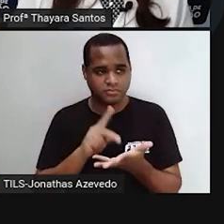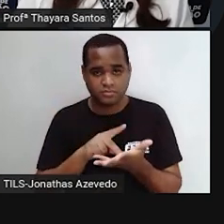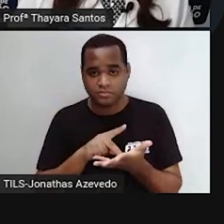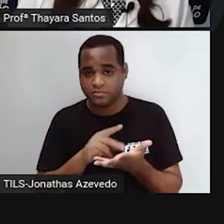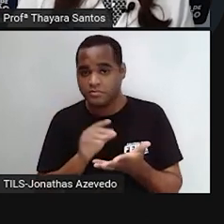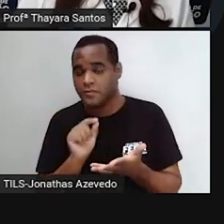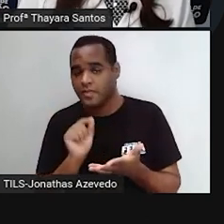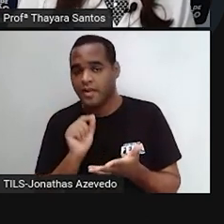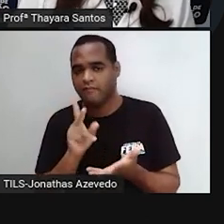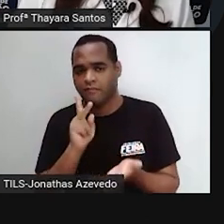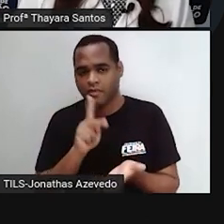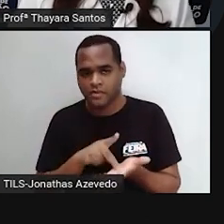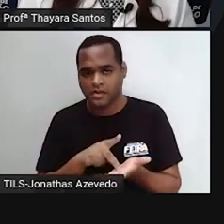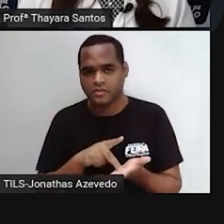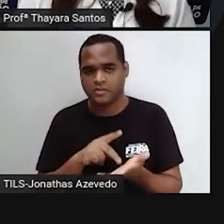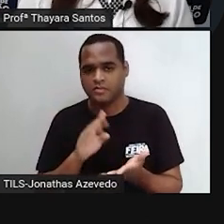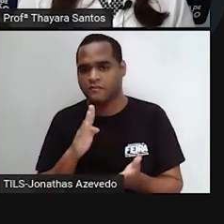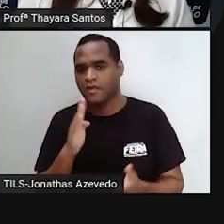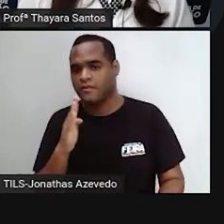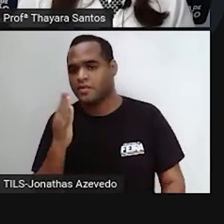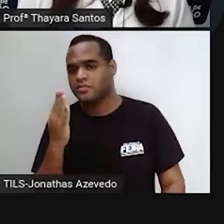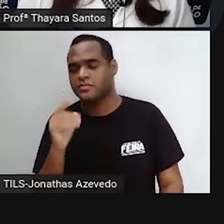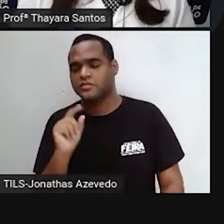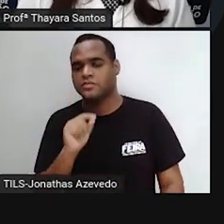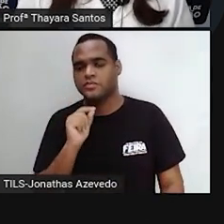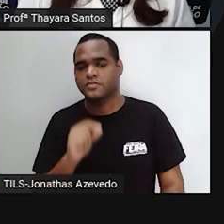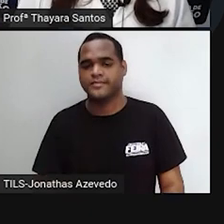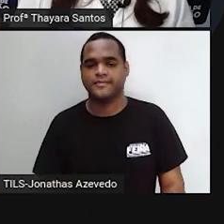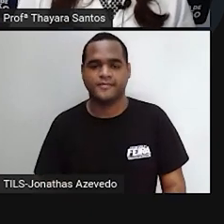é verdadeira ou ela é falsa?